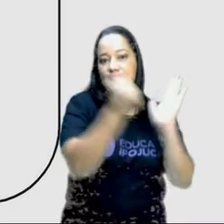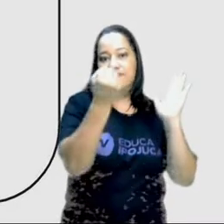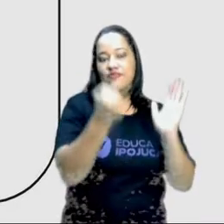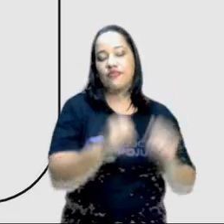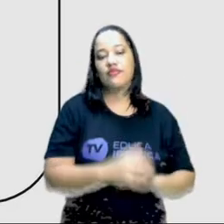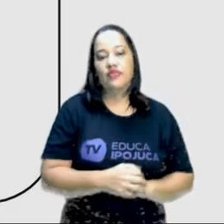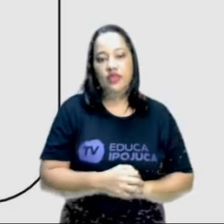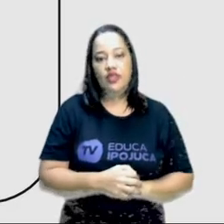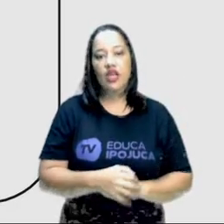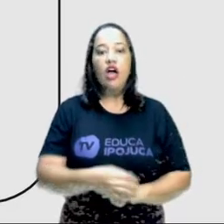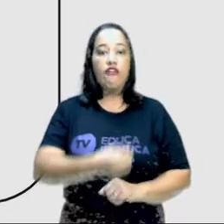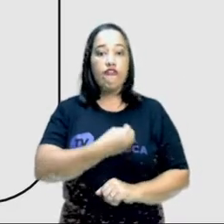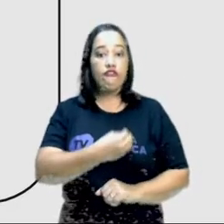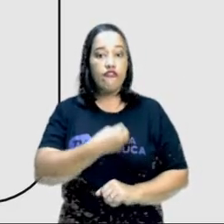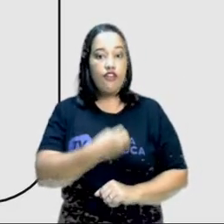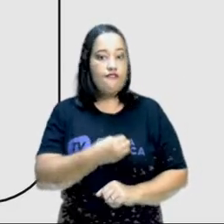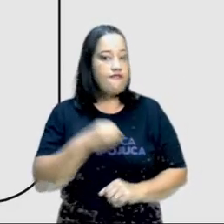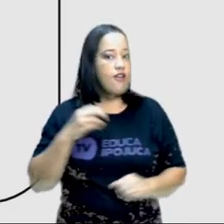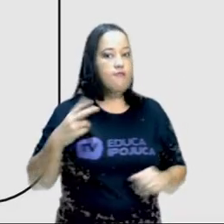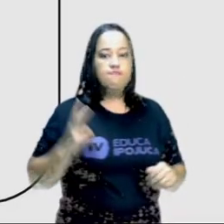Viver sem fronteiras.